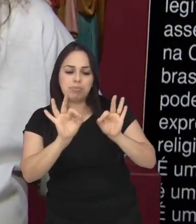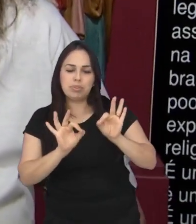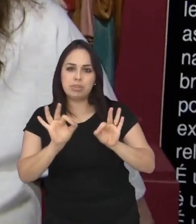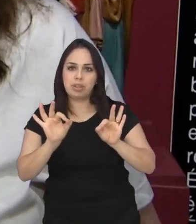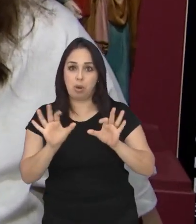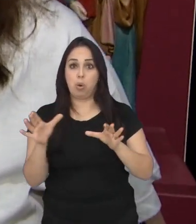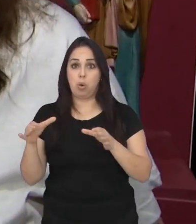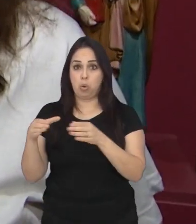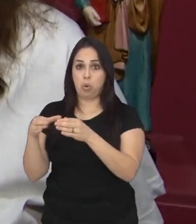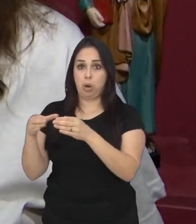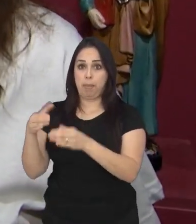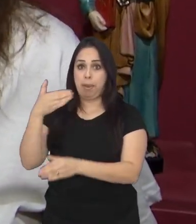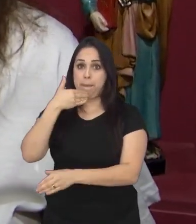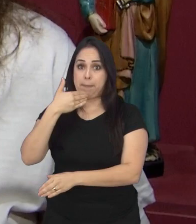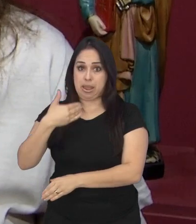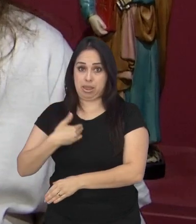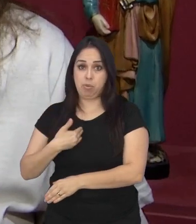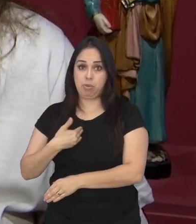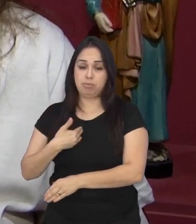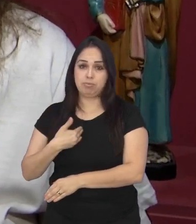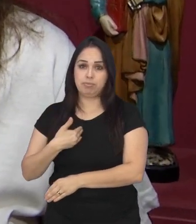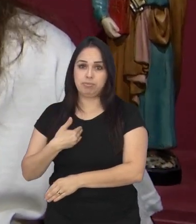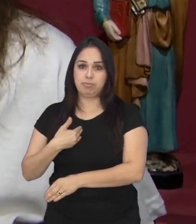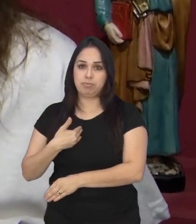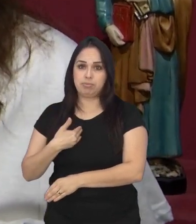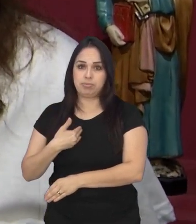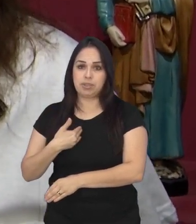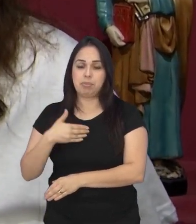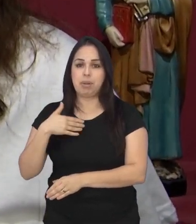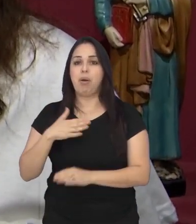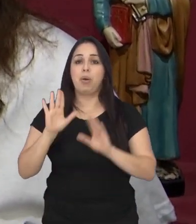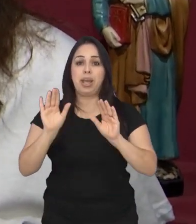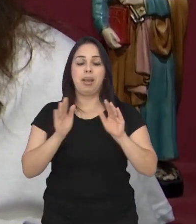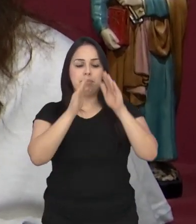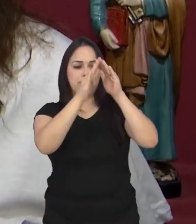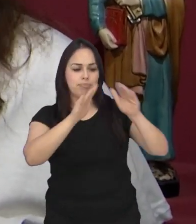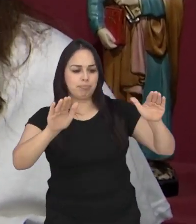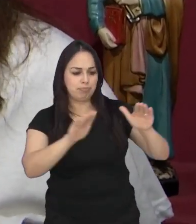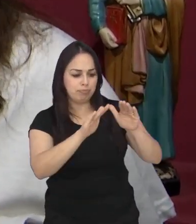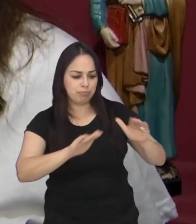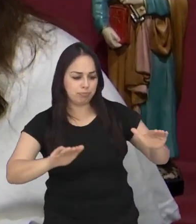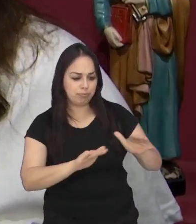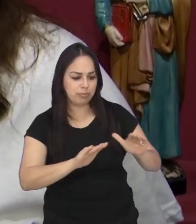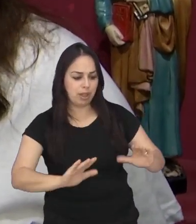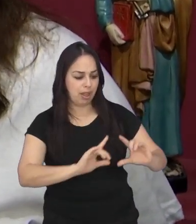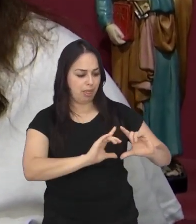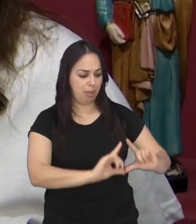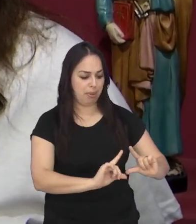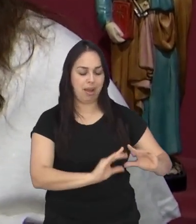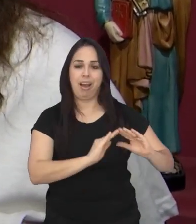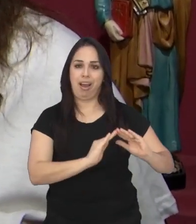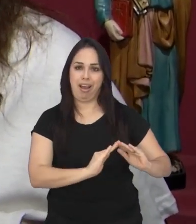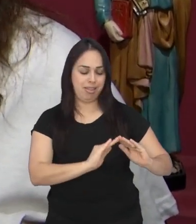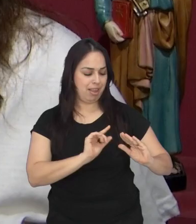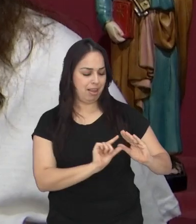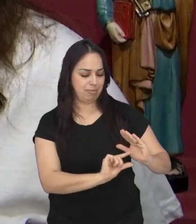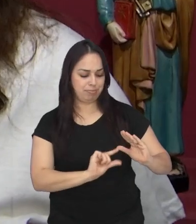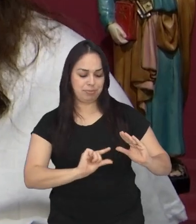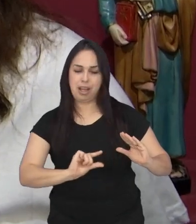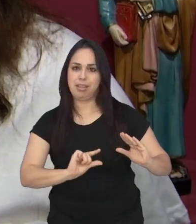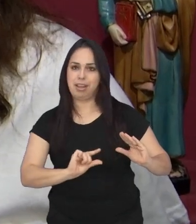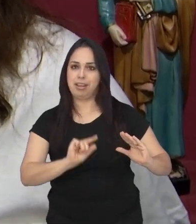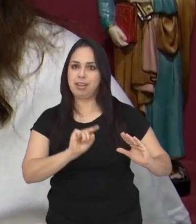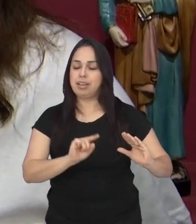um grupo, que é o Santo de Casa, para a montagem do presépio. Mas como já estava tudo pronto para